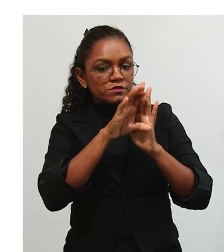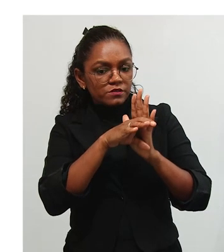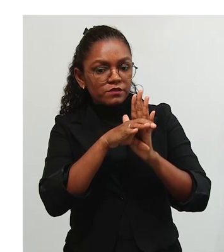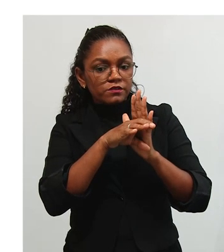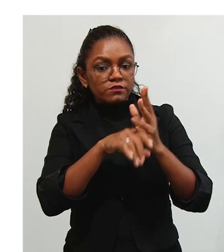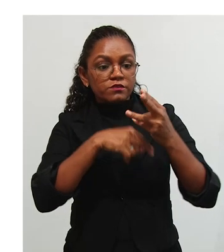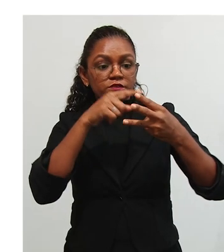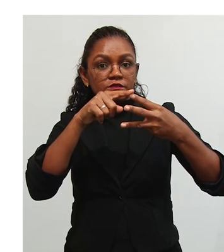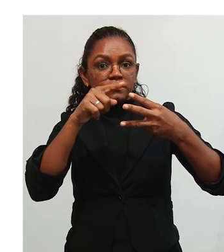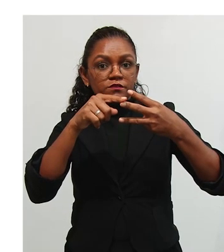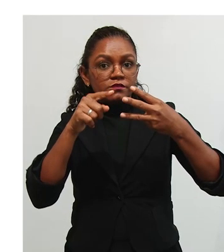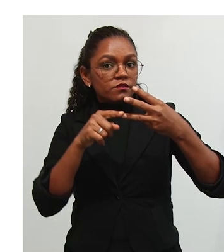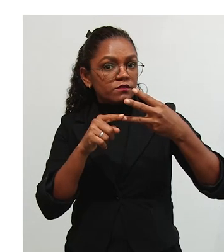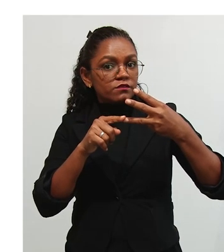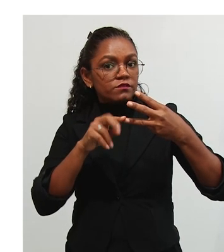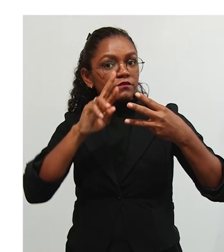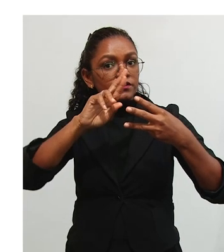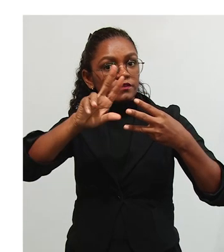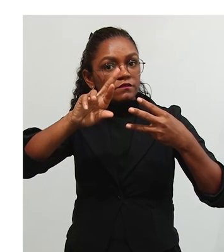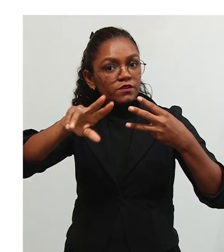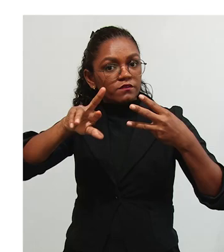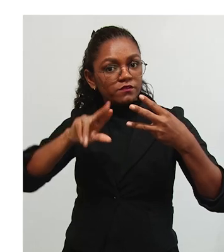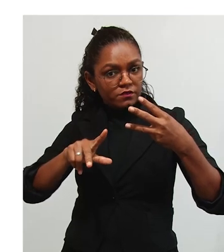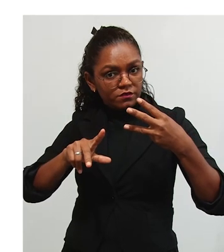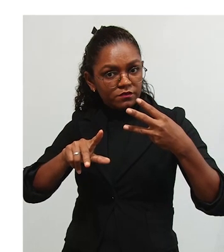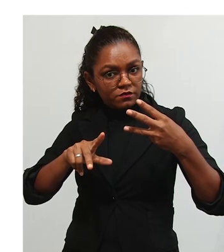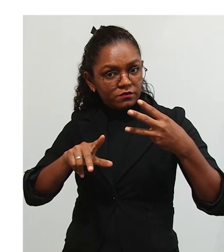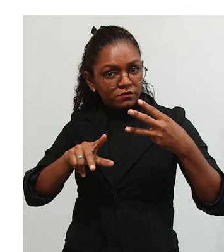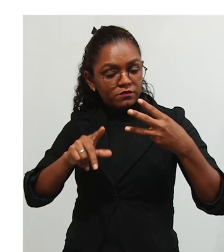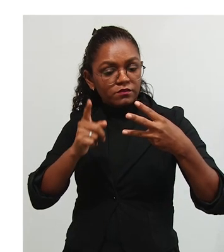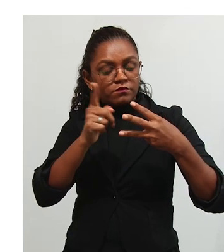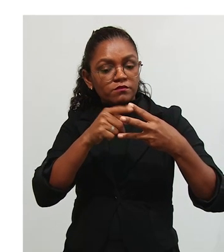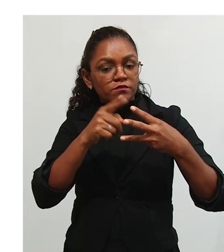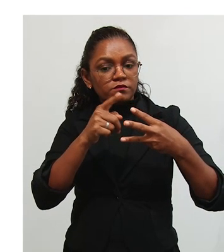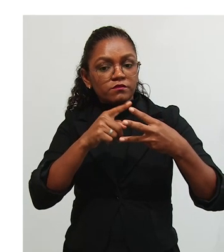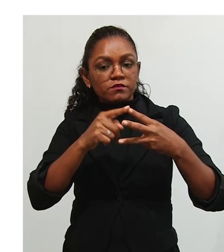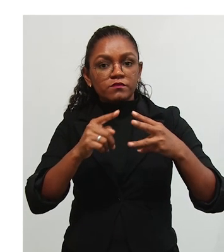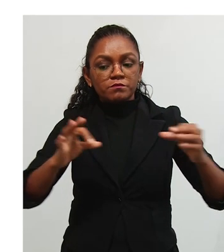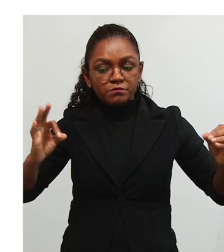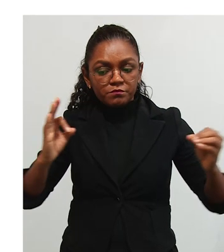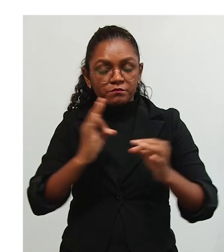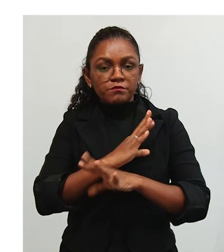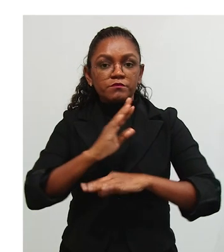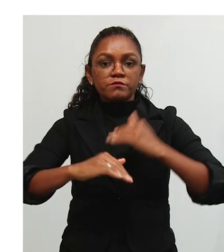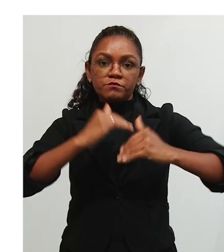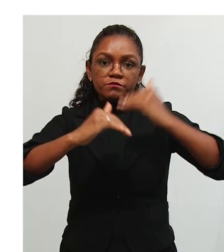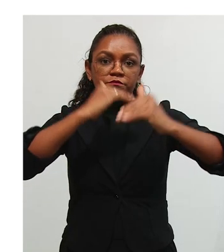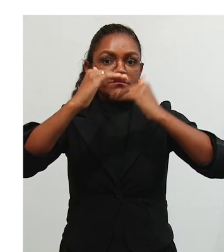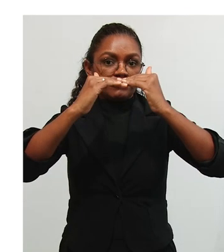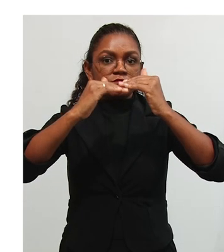é esse conceito? Três conceitos chaves, né? O pleno desenvolvimento, nós